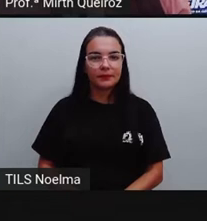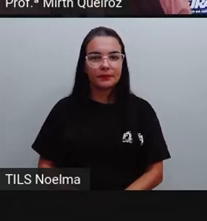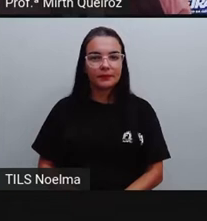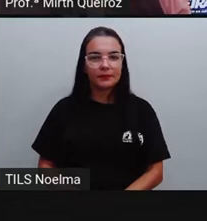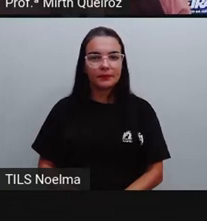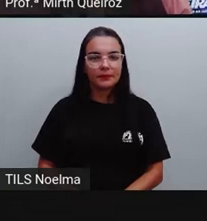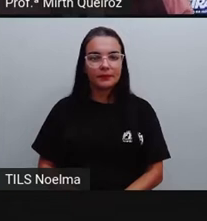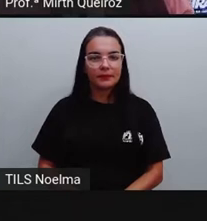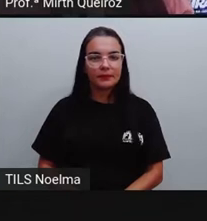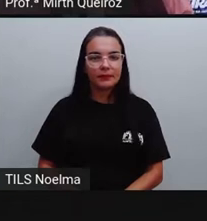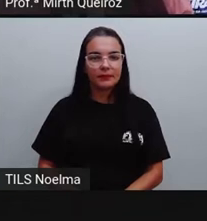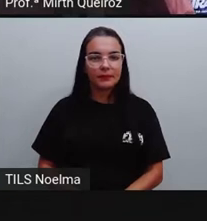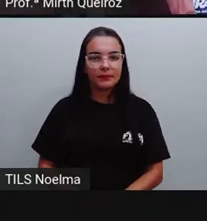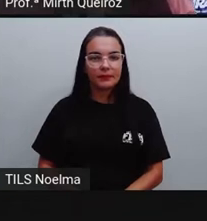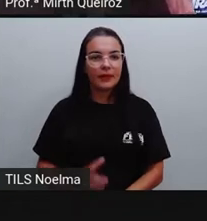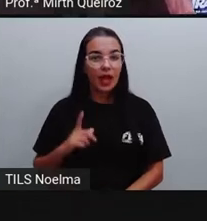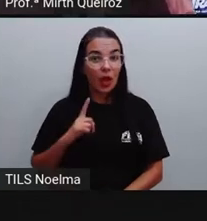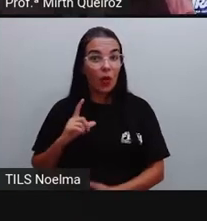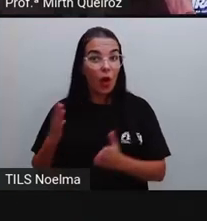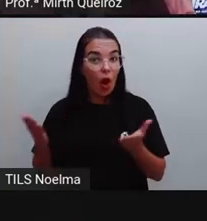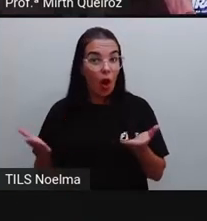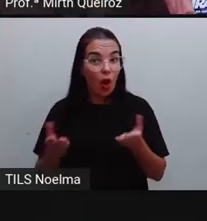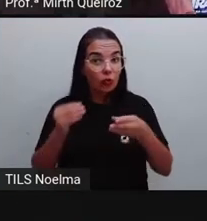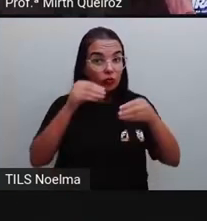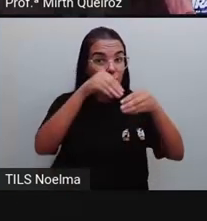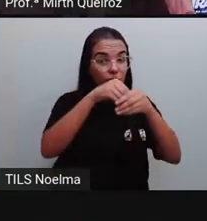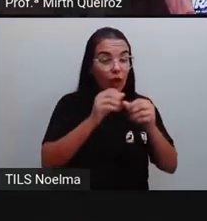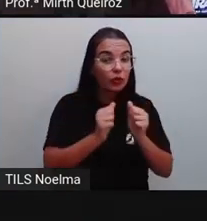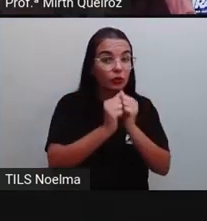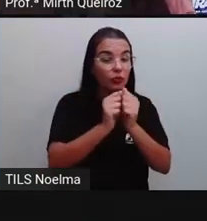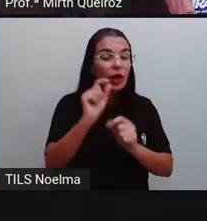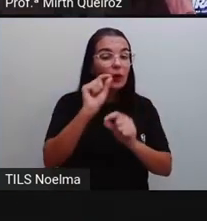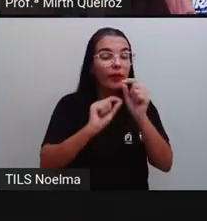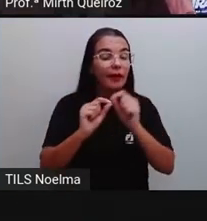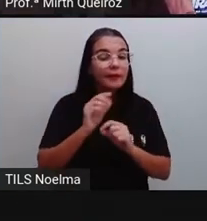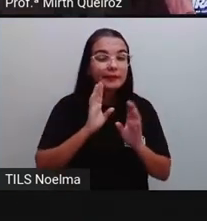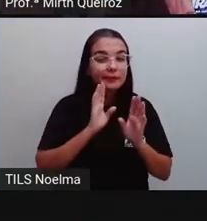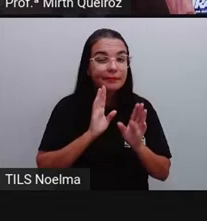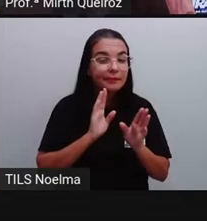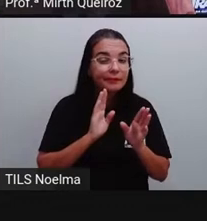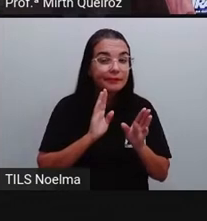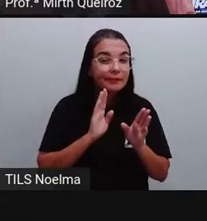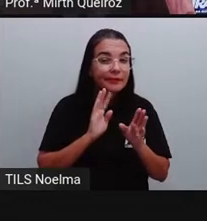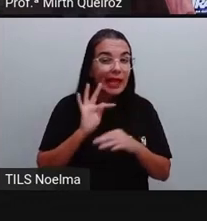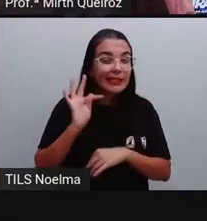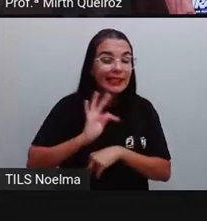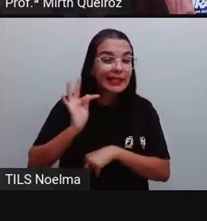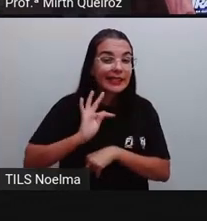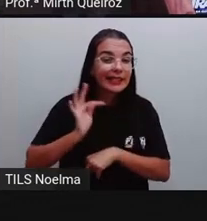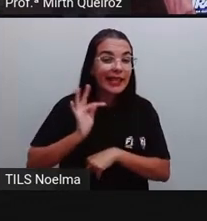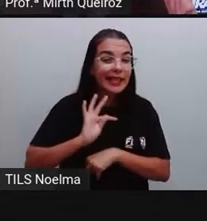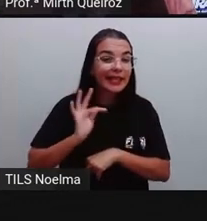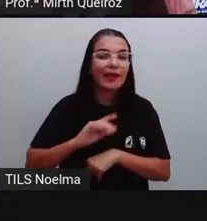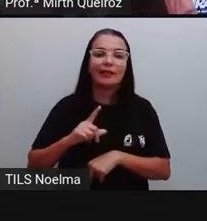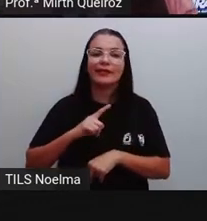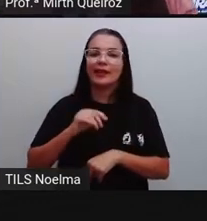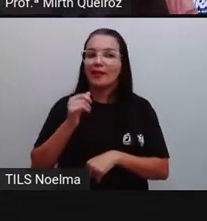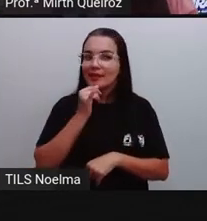Embora eu colocaria mais uma rede social aí junto, né? A gente tem o TikTok, por exemplo,